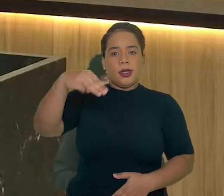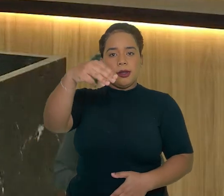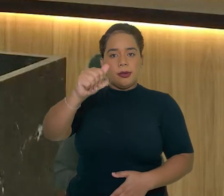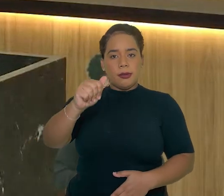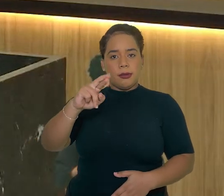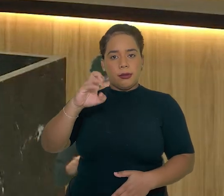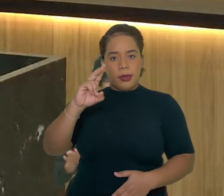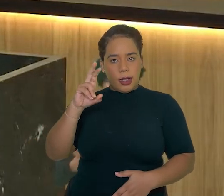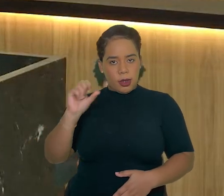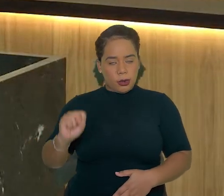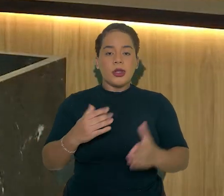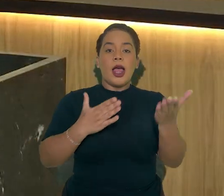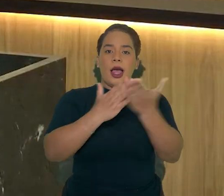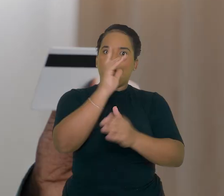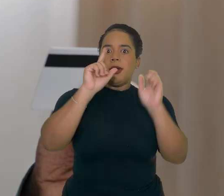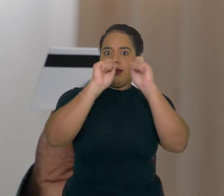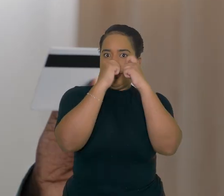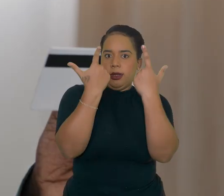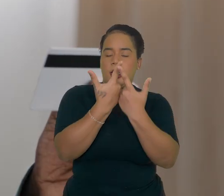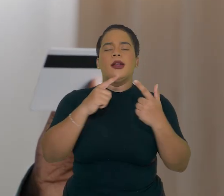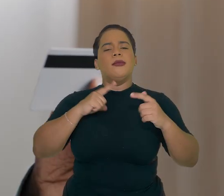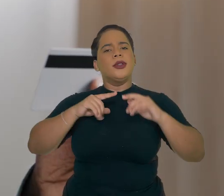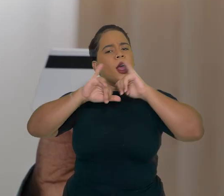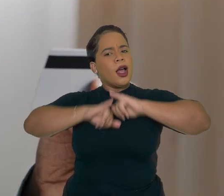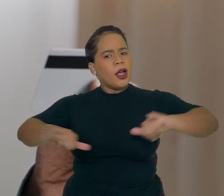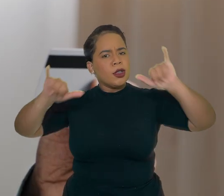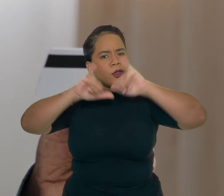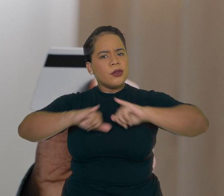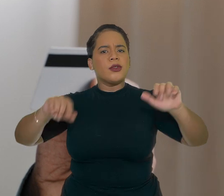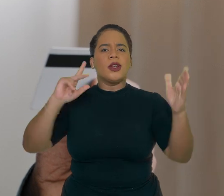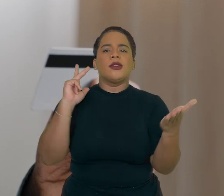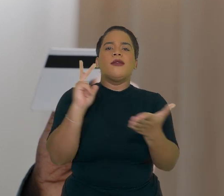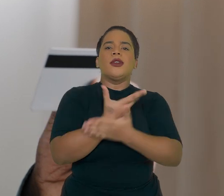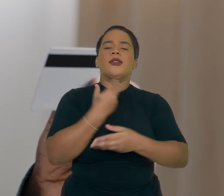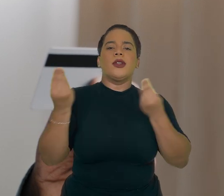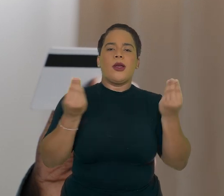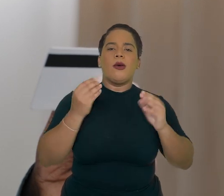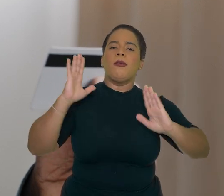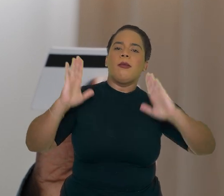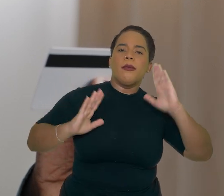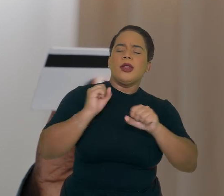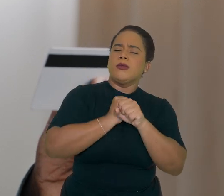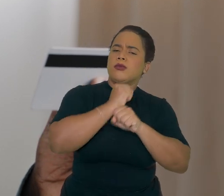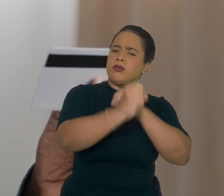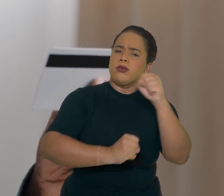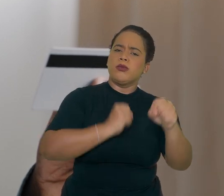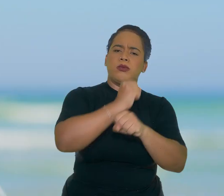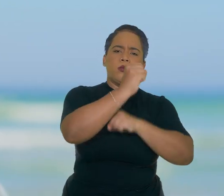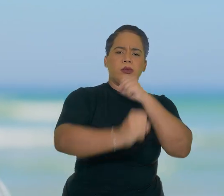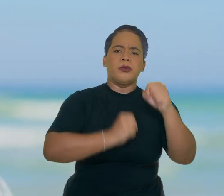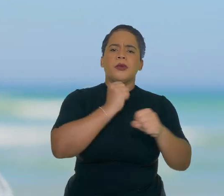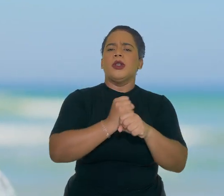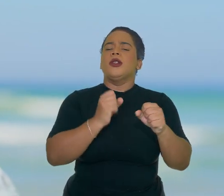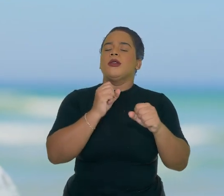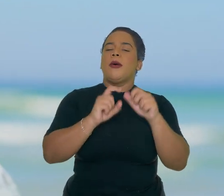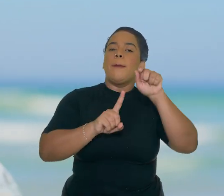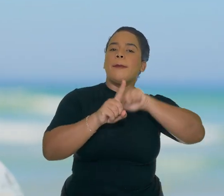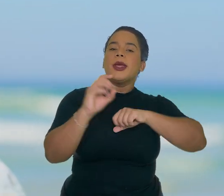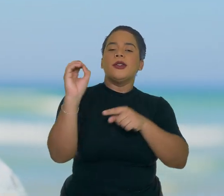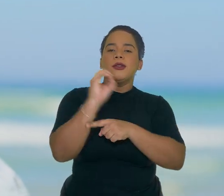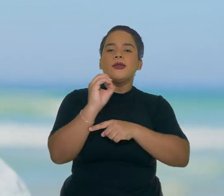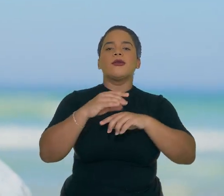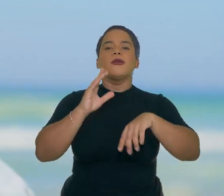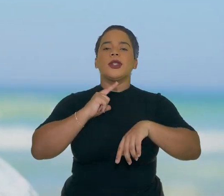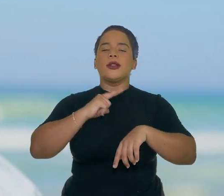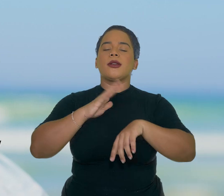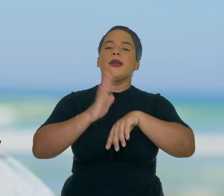Calumi, aprovada pela ALEP. A campanha será realizada anualmente no mês de outubro e busca ampliar a